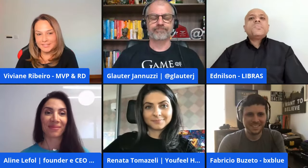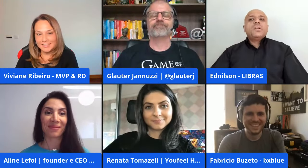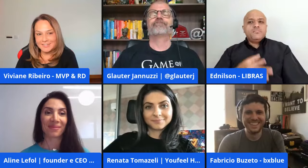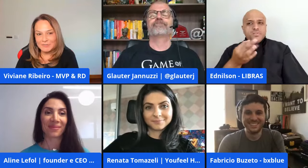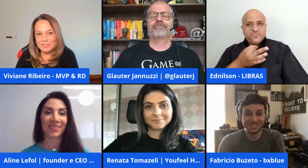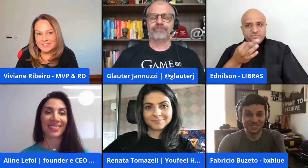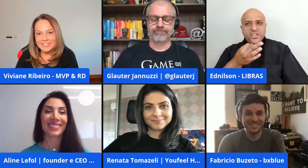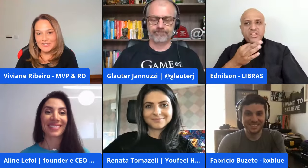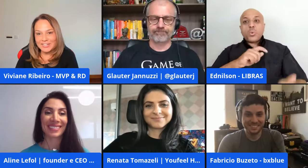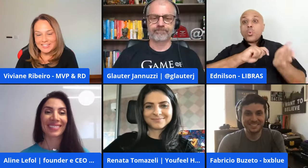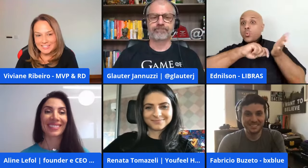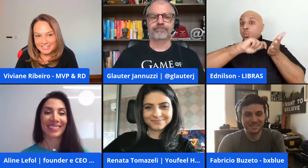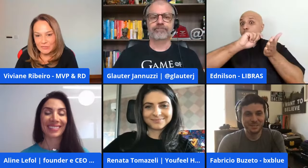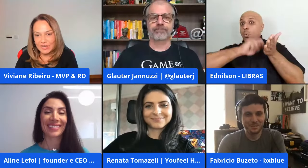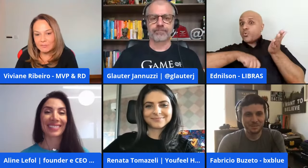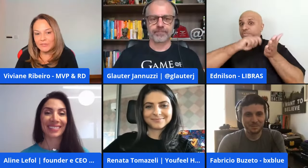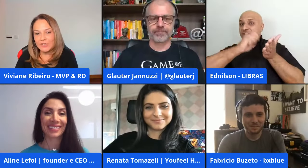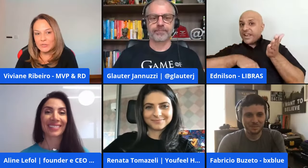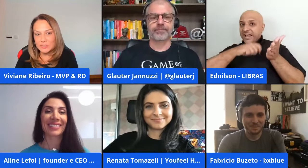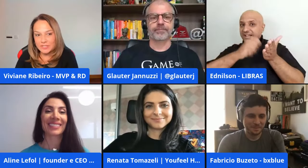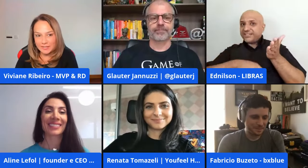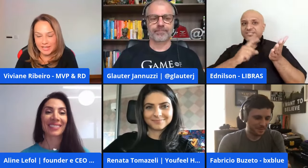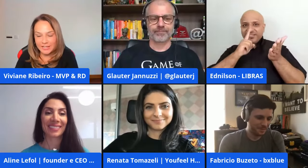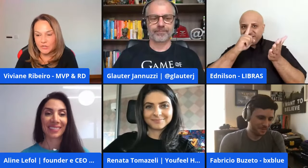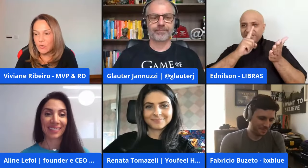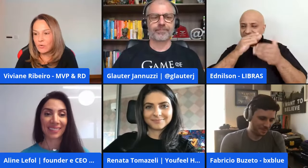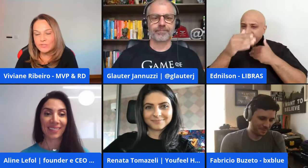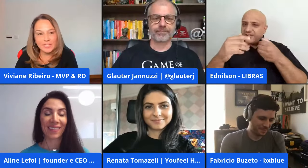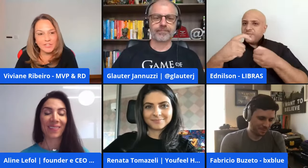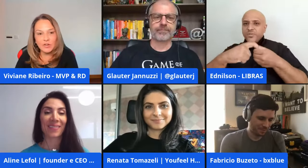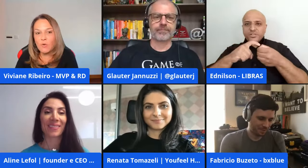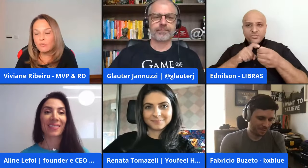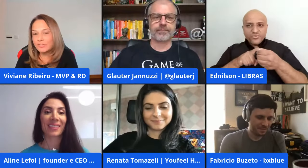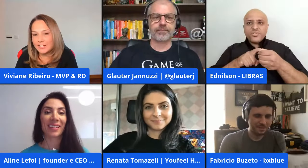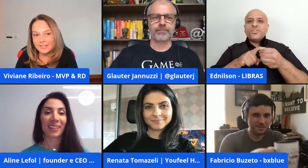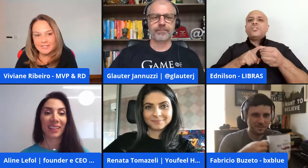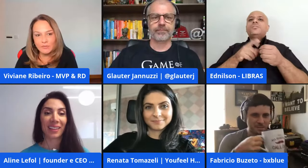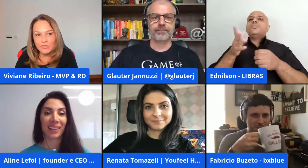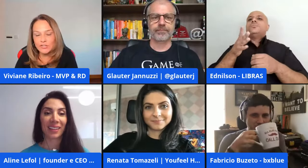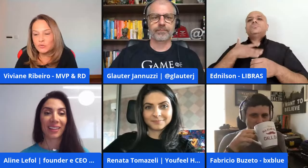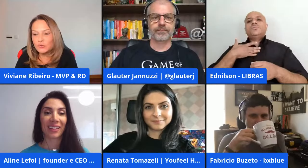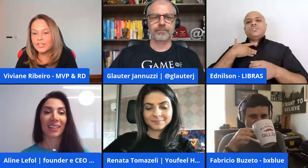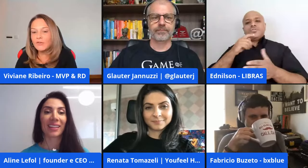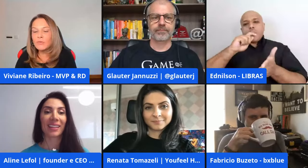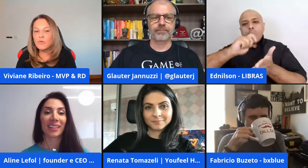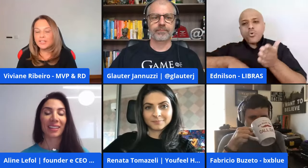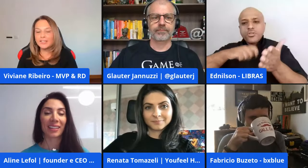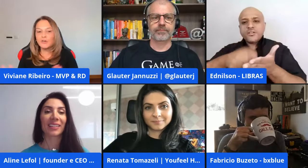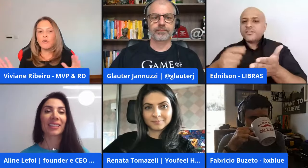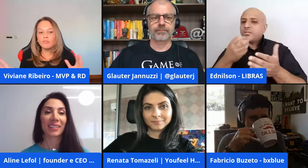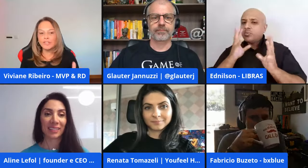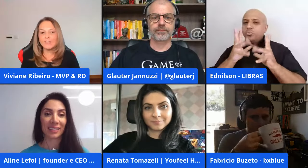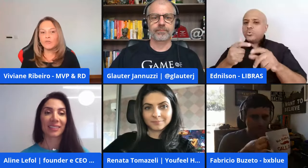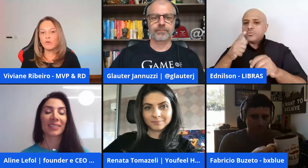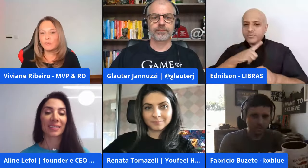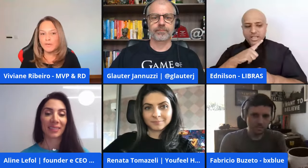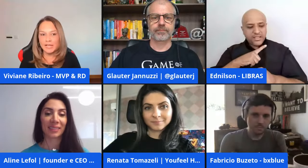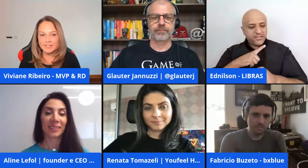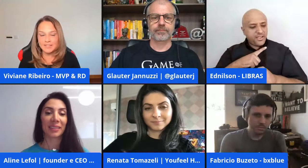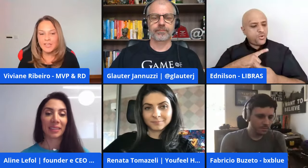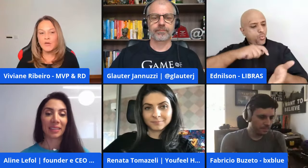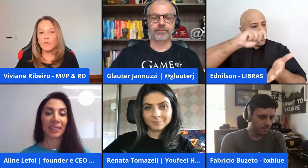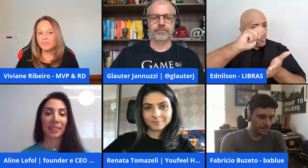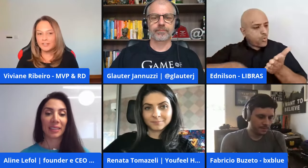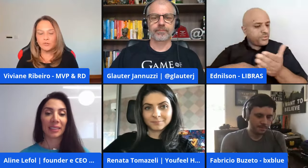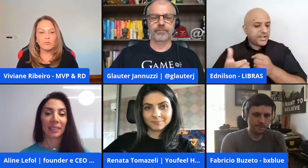né se você decidir em seguir no caminho da sociedade ou seja contratação gente tudo tem tem que ter um contrato como